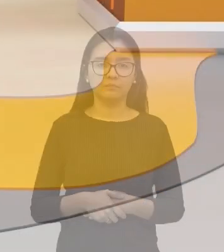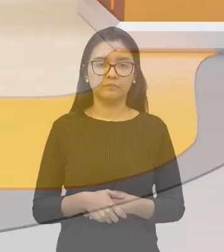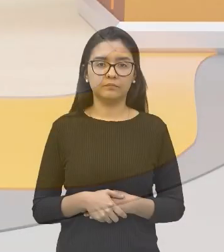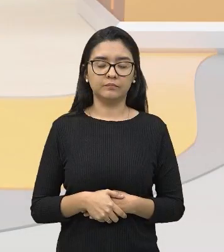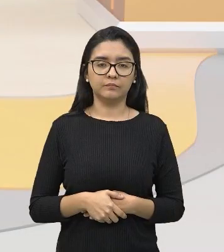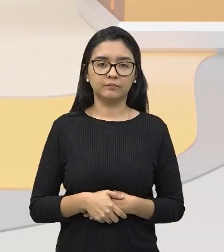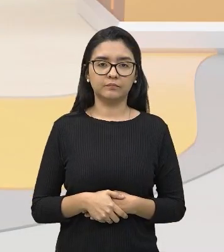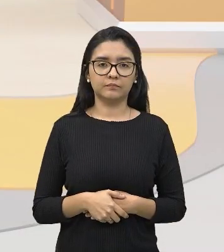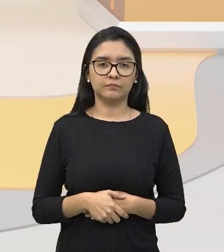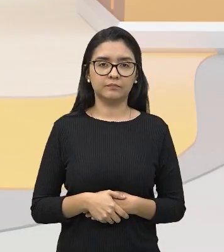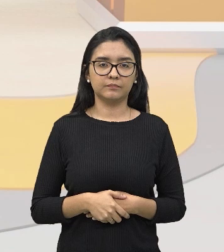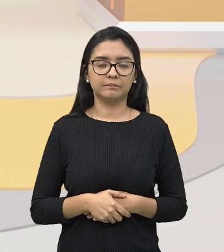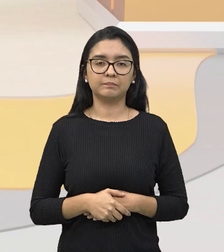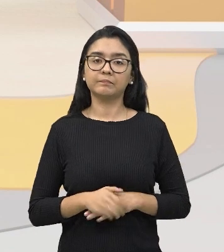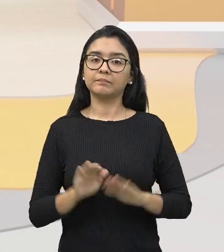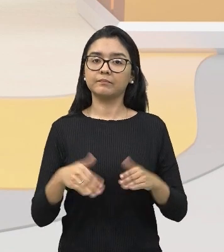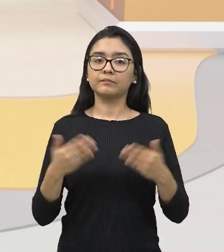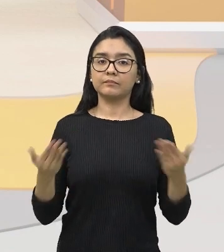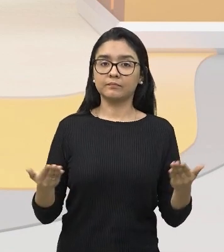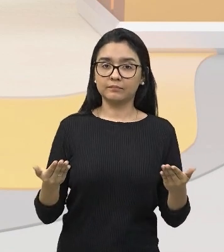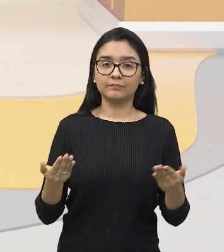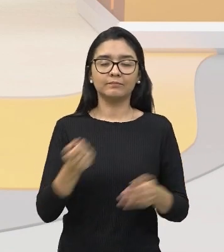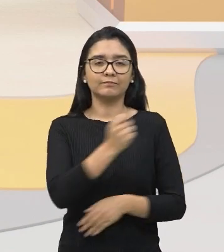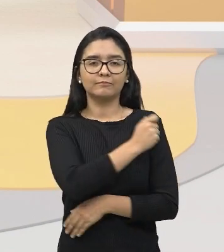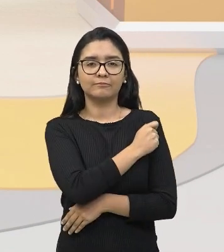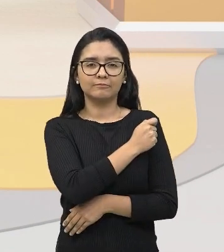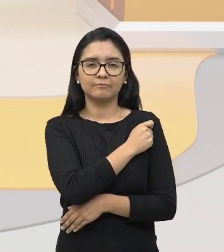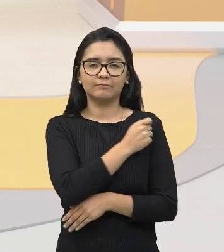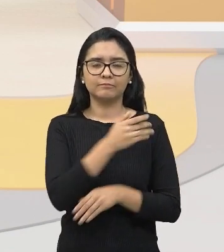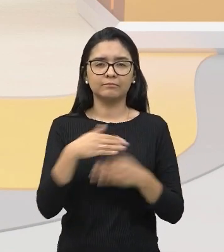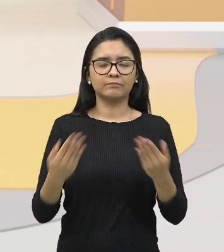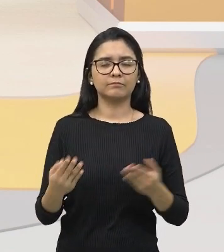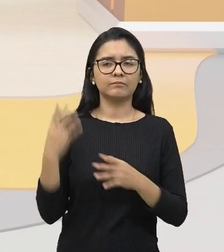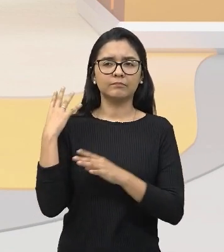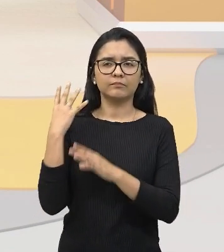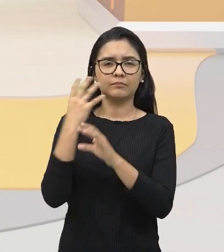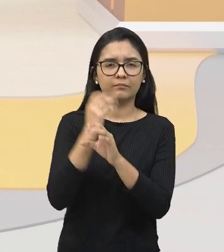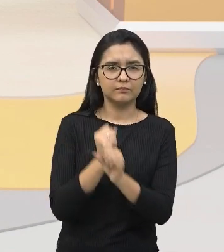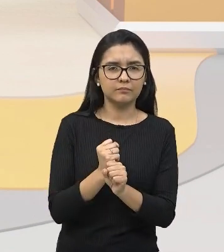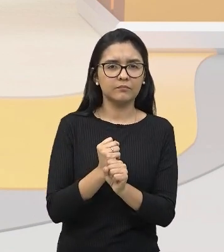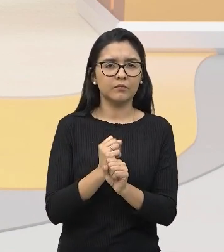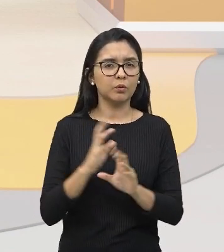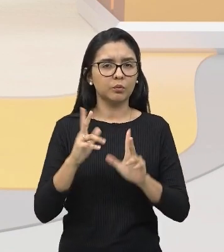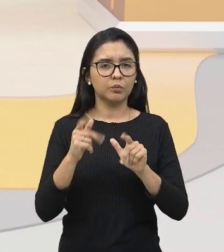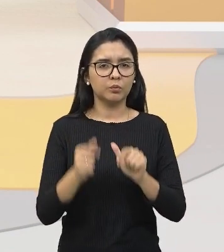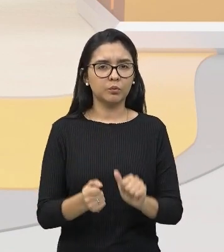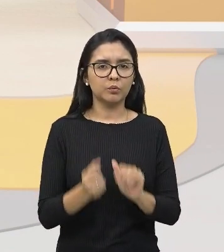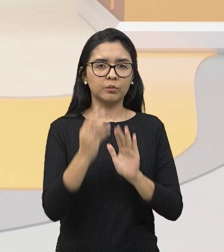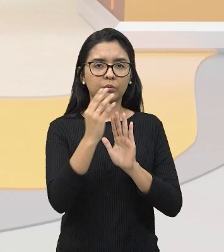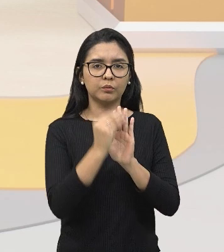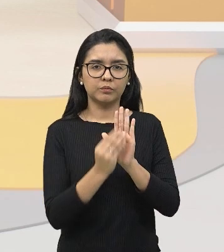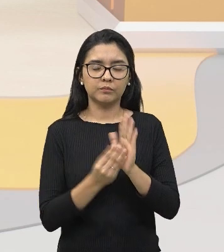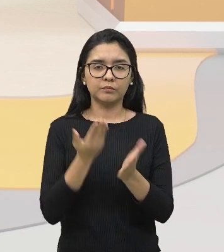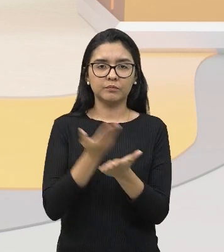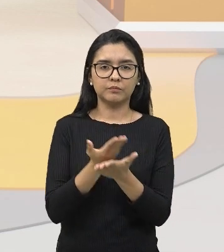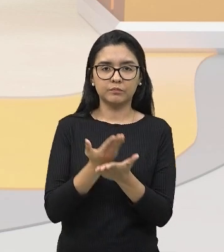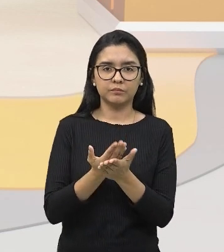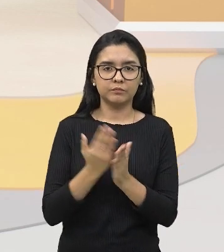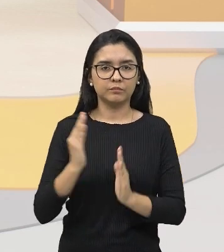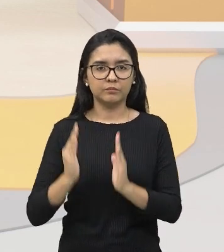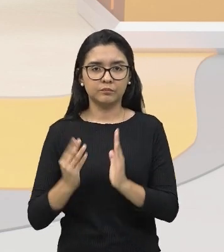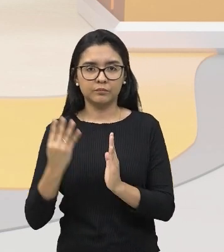Então, meus queridos e queridas, vamos retomar um pouco a respeito do que verificamos na nossa Unidade 4, alguns conteúdos que foram